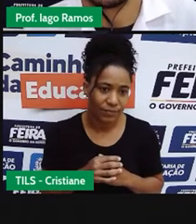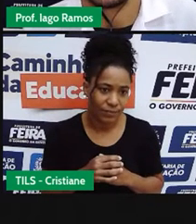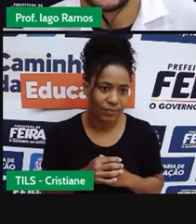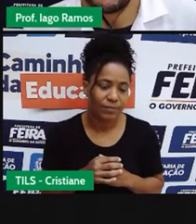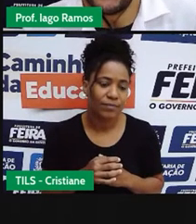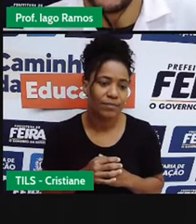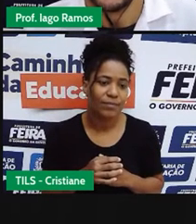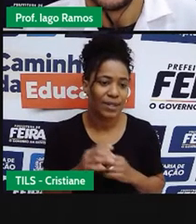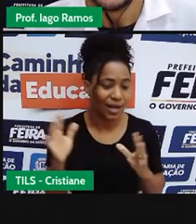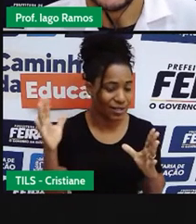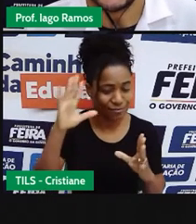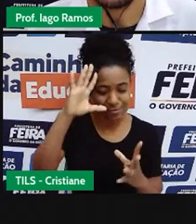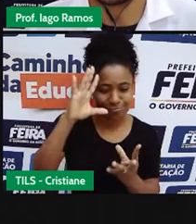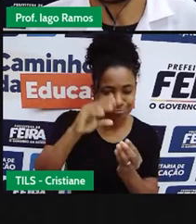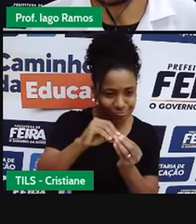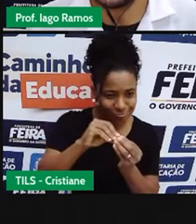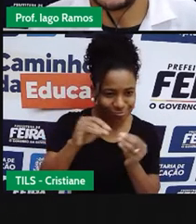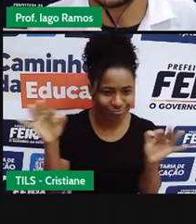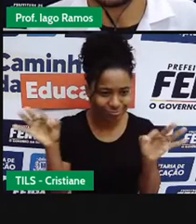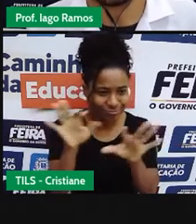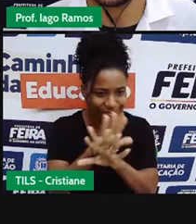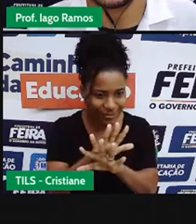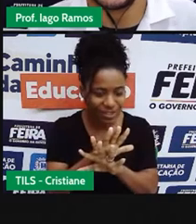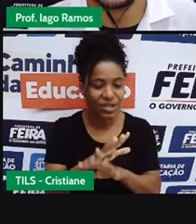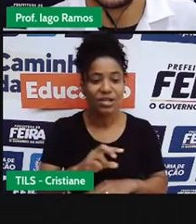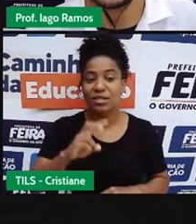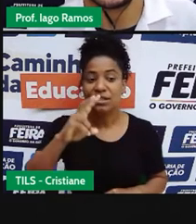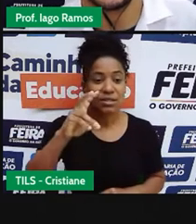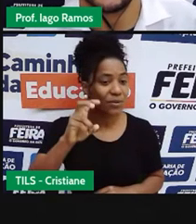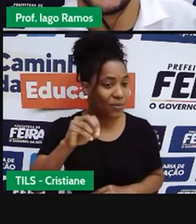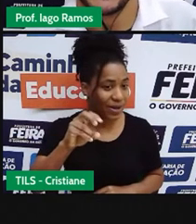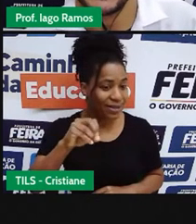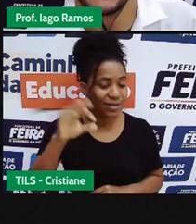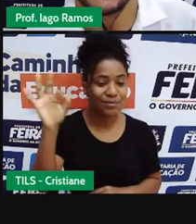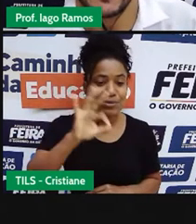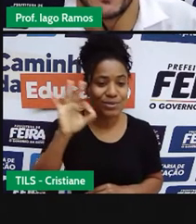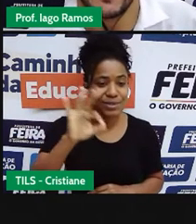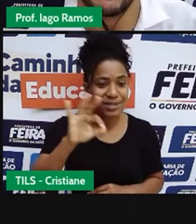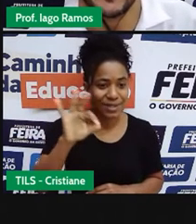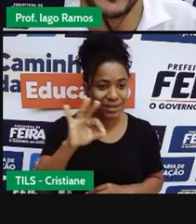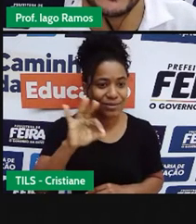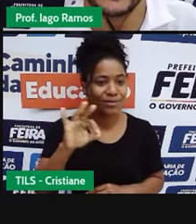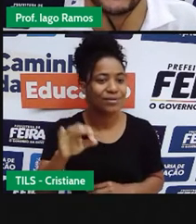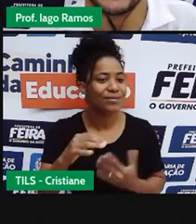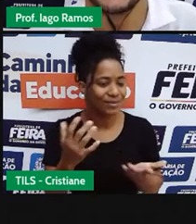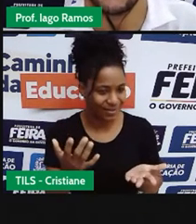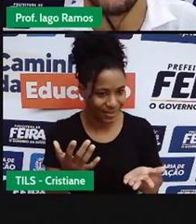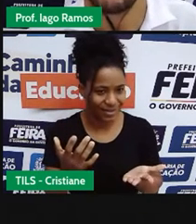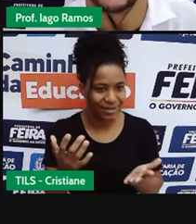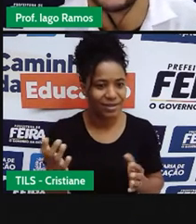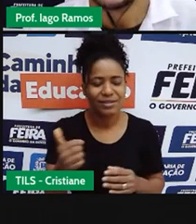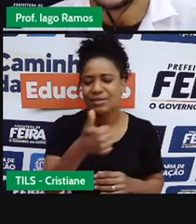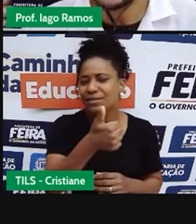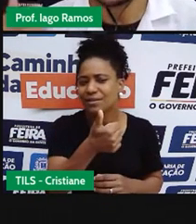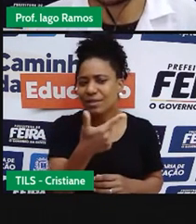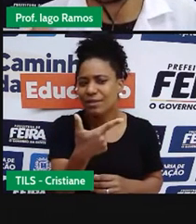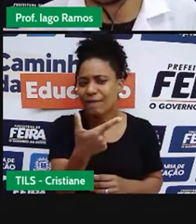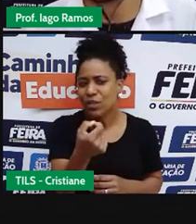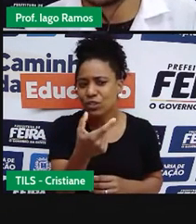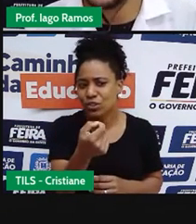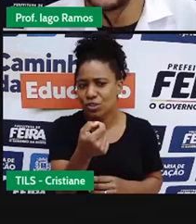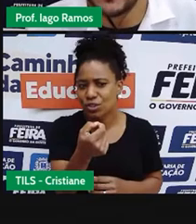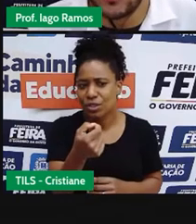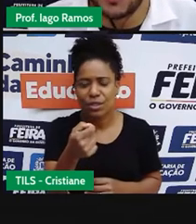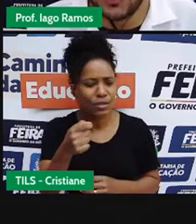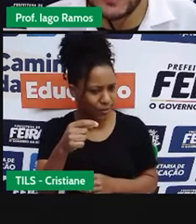conclusão, tá bom? Então, 50% de 120, tá? A primeira situação. A gente